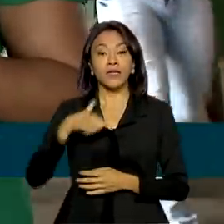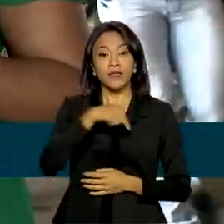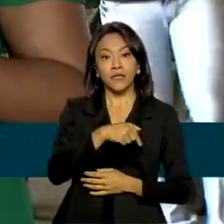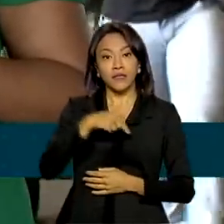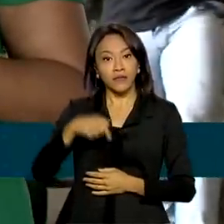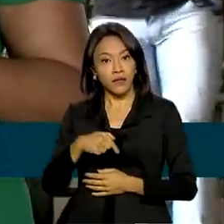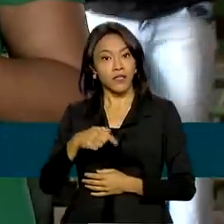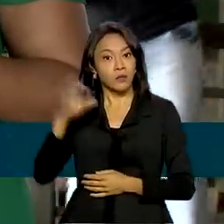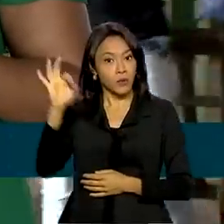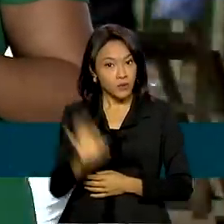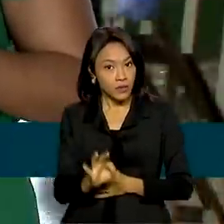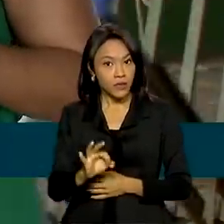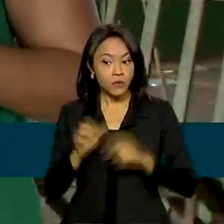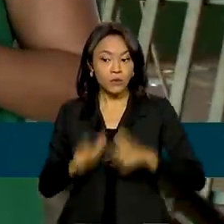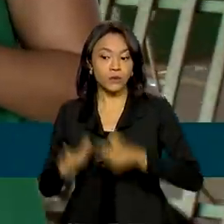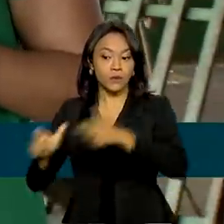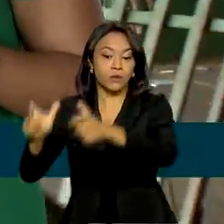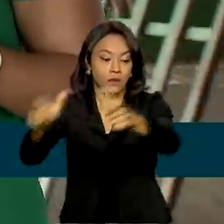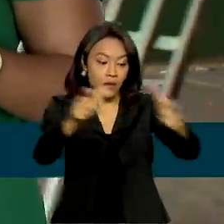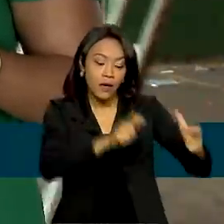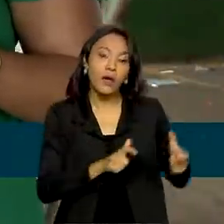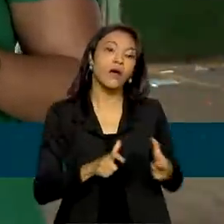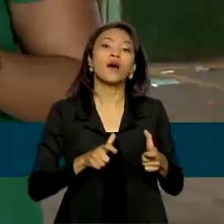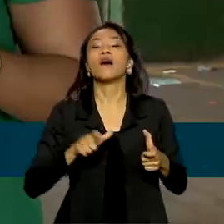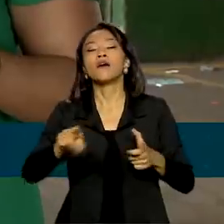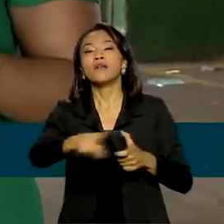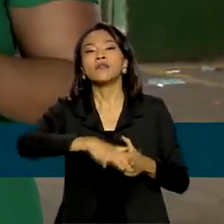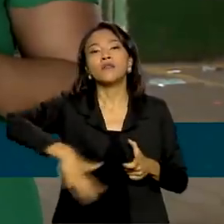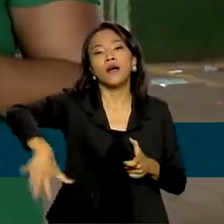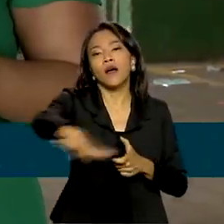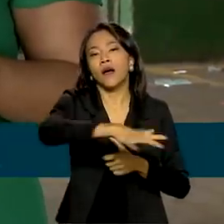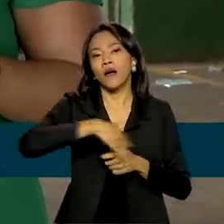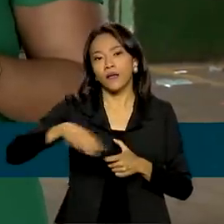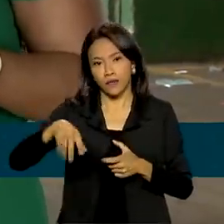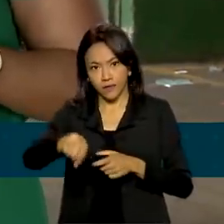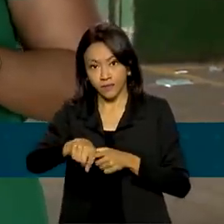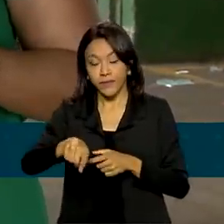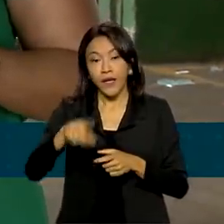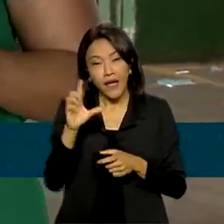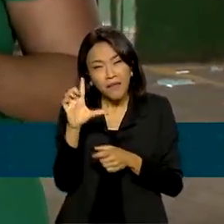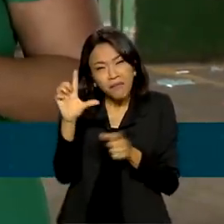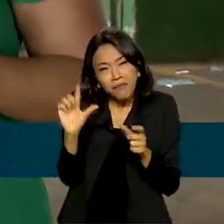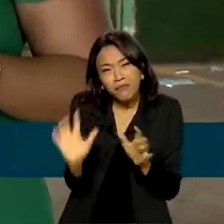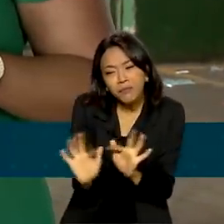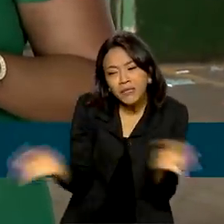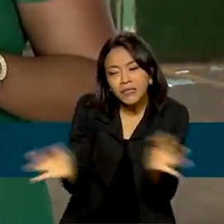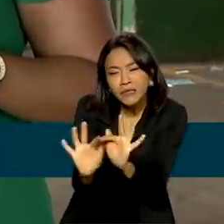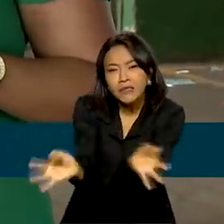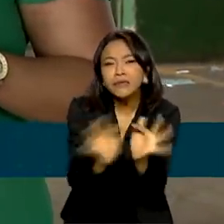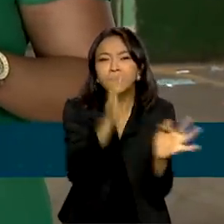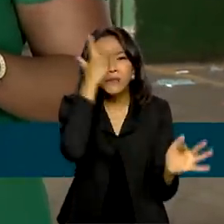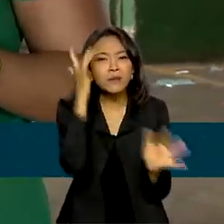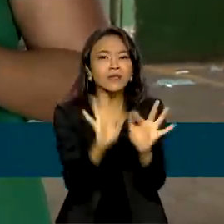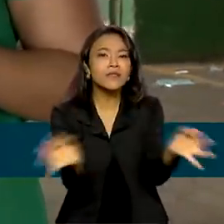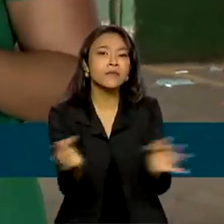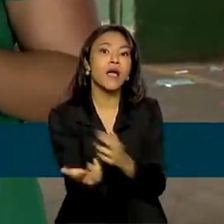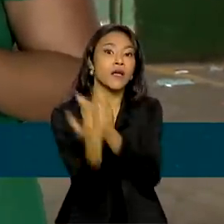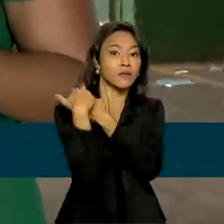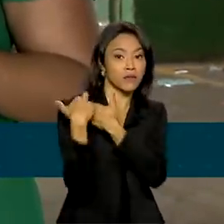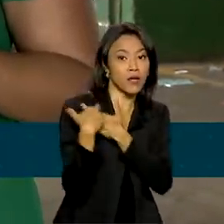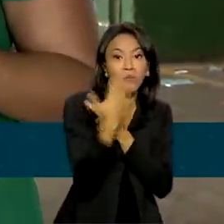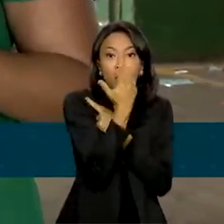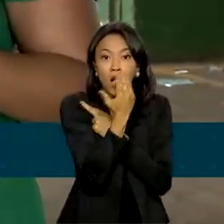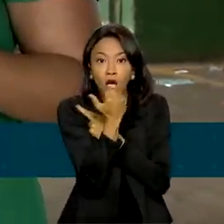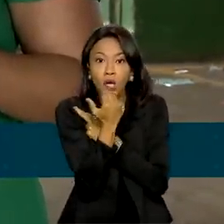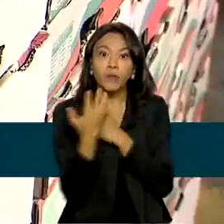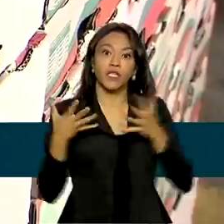estabelecimentos agropecuários são formados por pequenos e microprodutores, responsáveis por boa parte da comida que chega